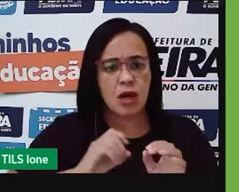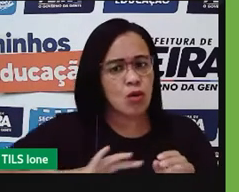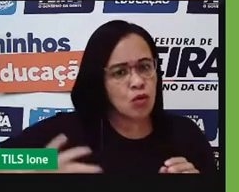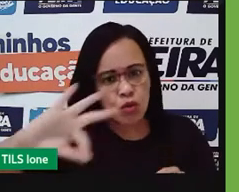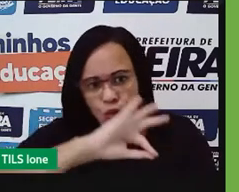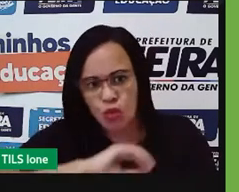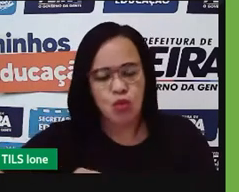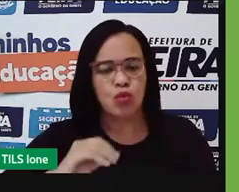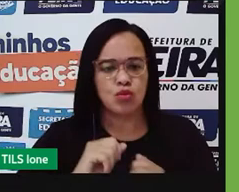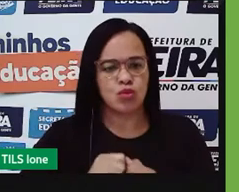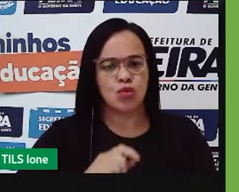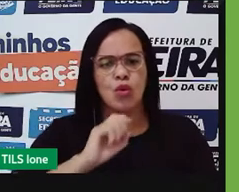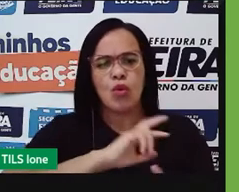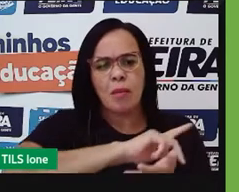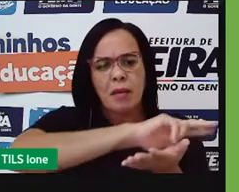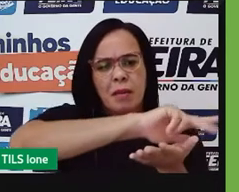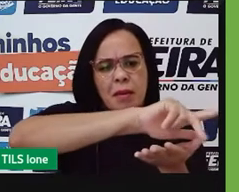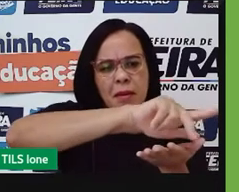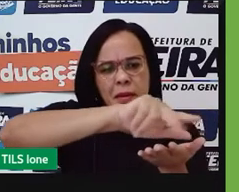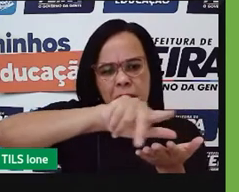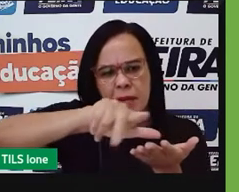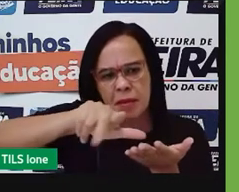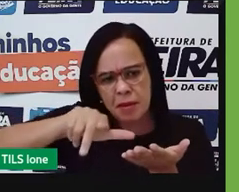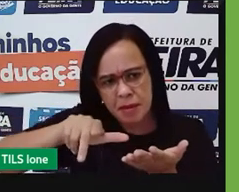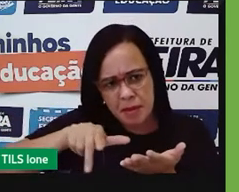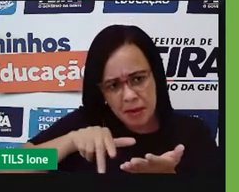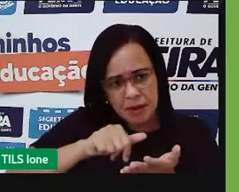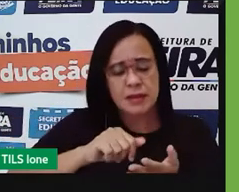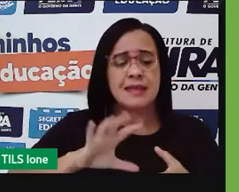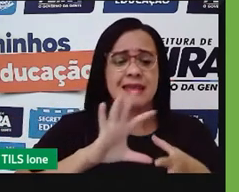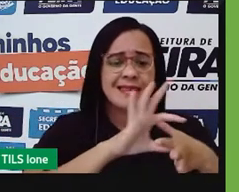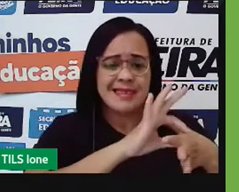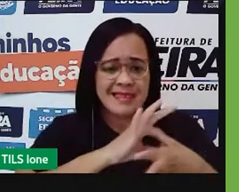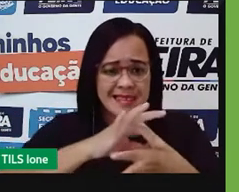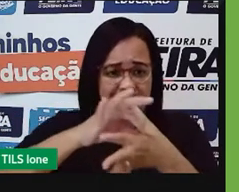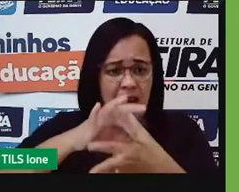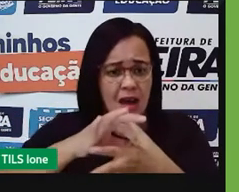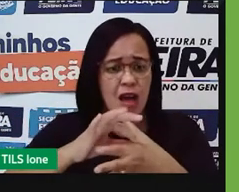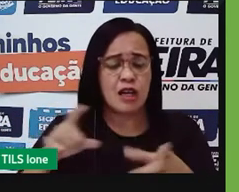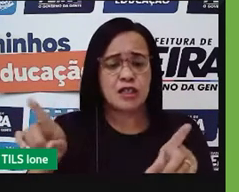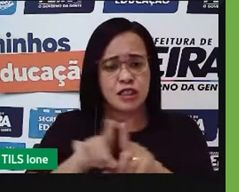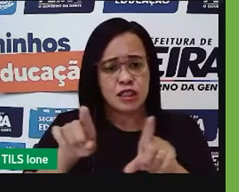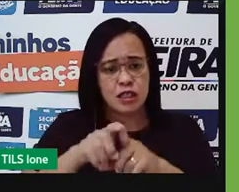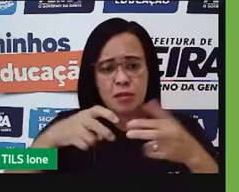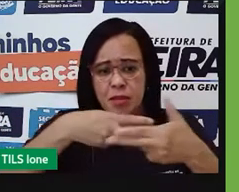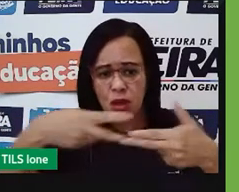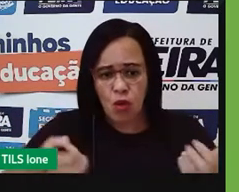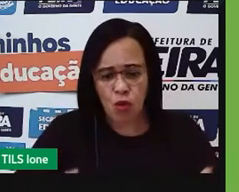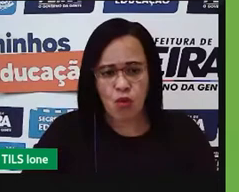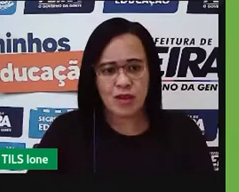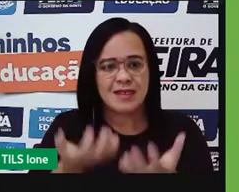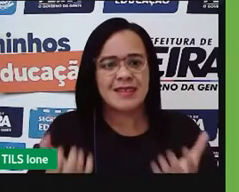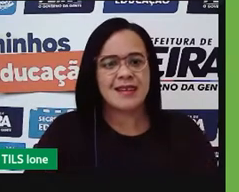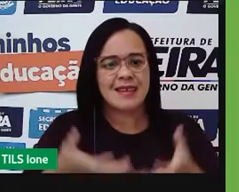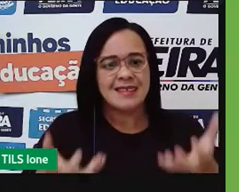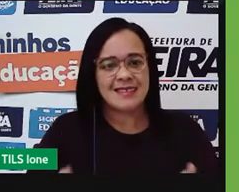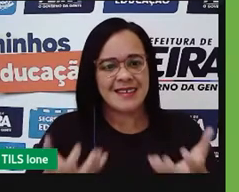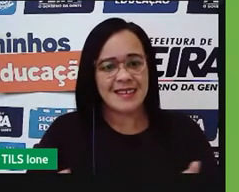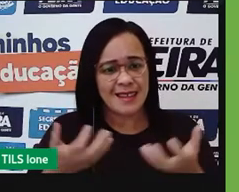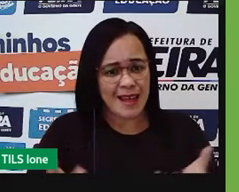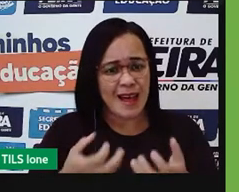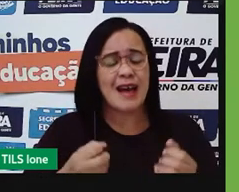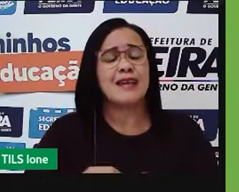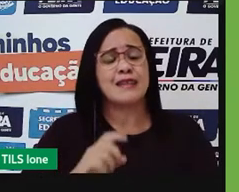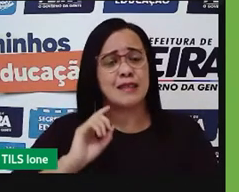cebola, a carne, né, as carnes, de modo geral, tudo está sendo lá trabalhado no campo